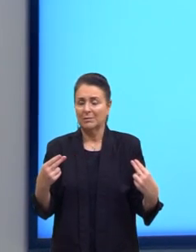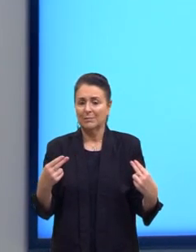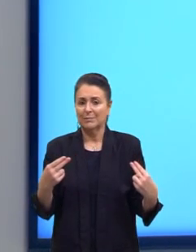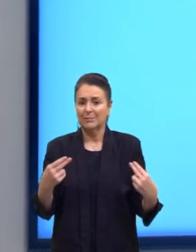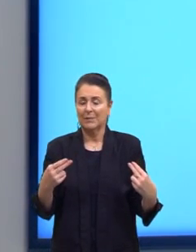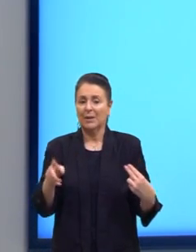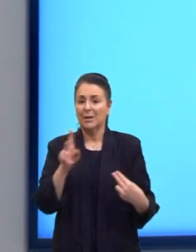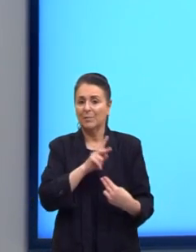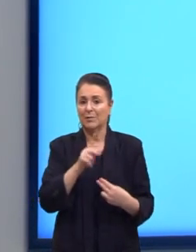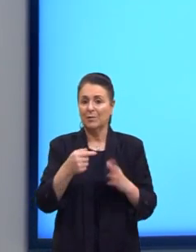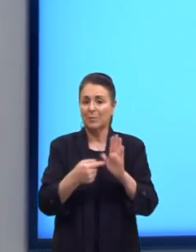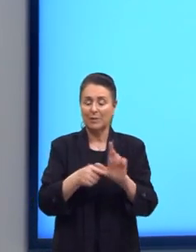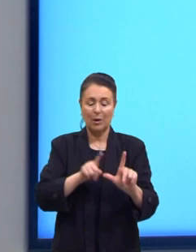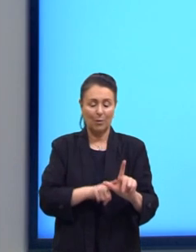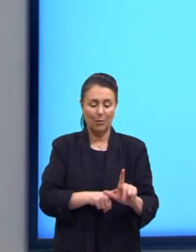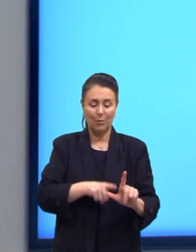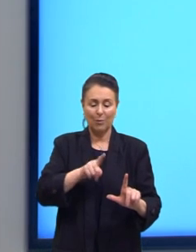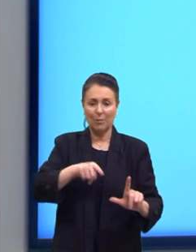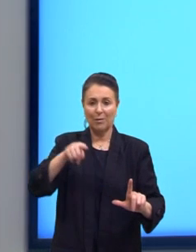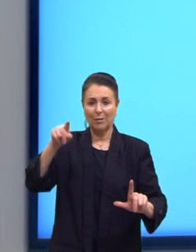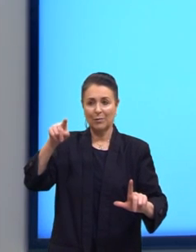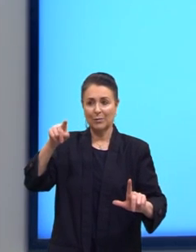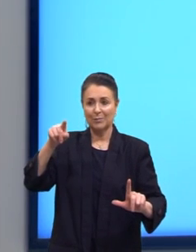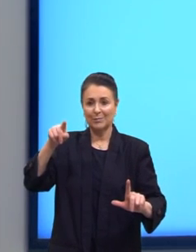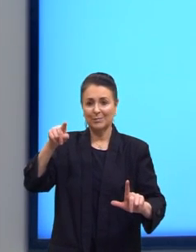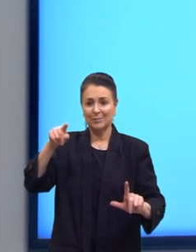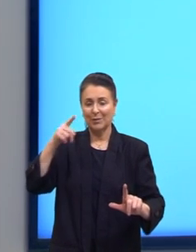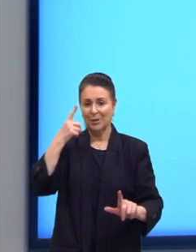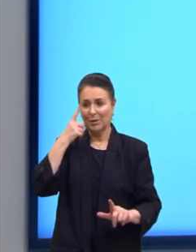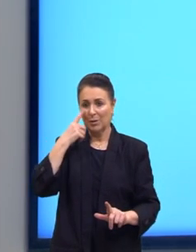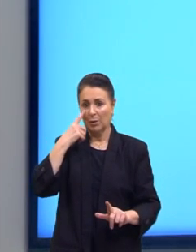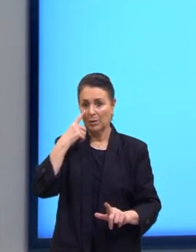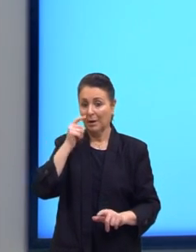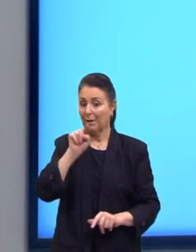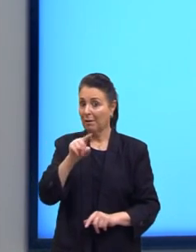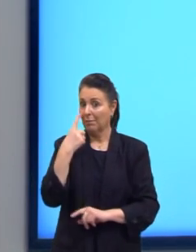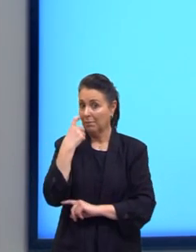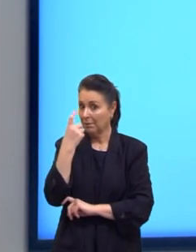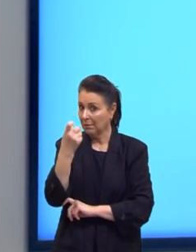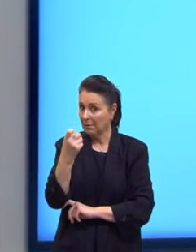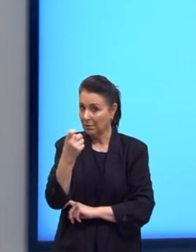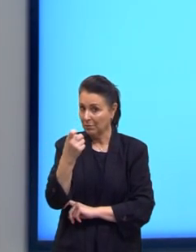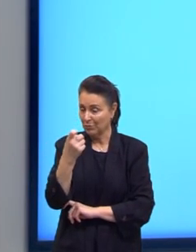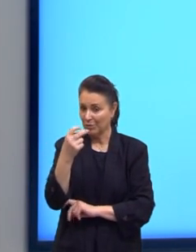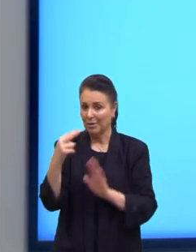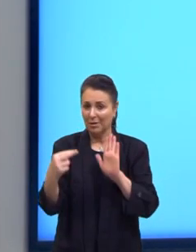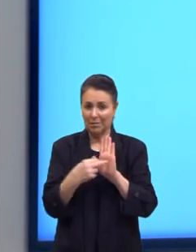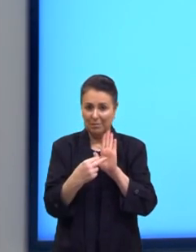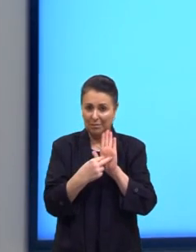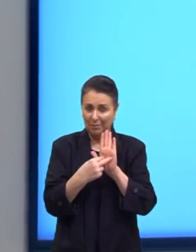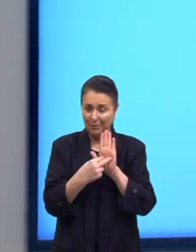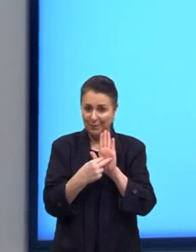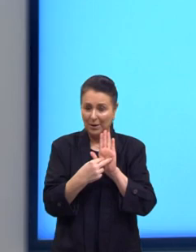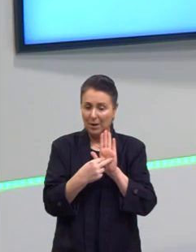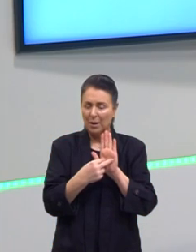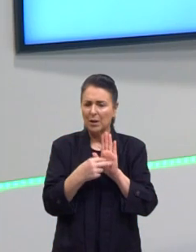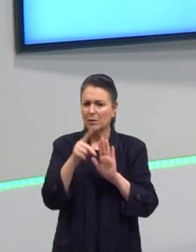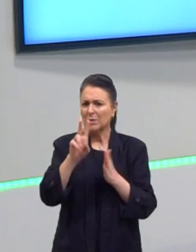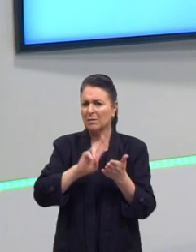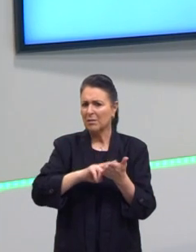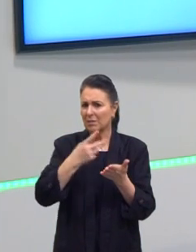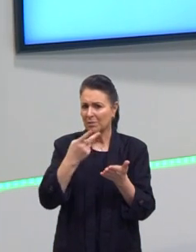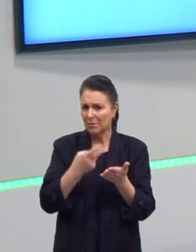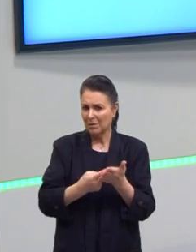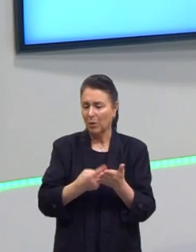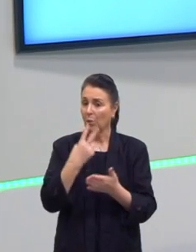um gráfico. Quer ver, ó? Isso aqui é muito interessante. Se vocês forem traduzir